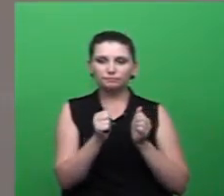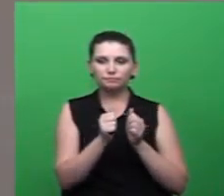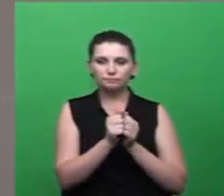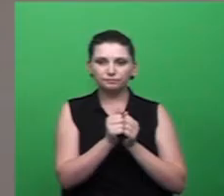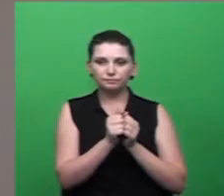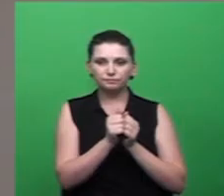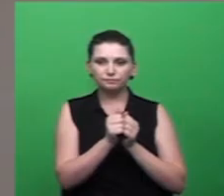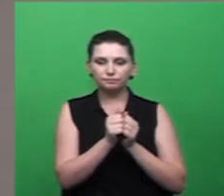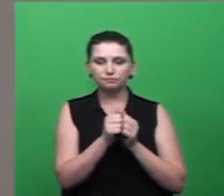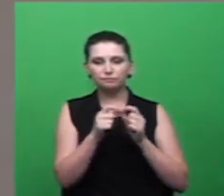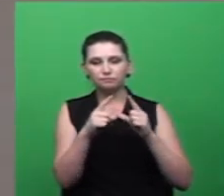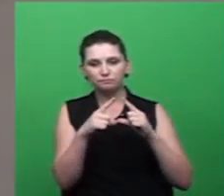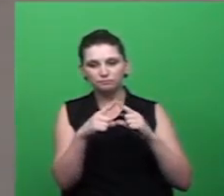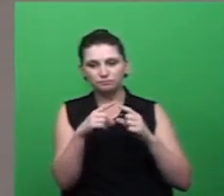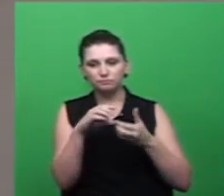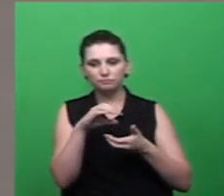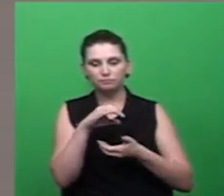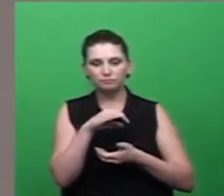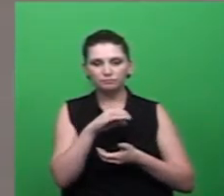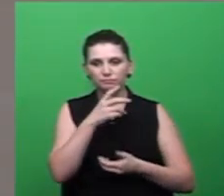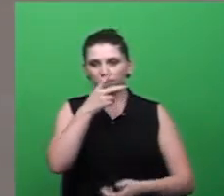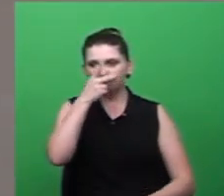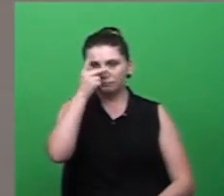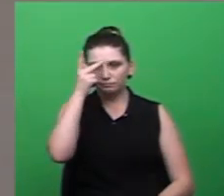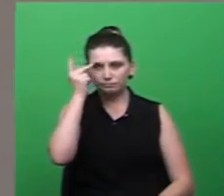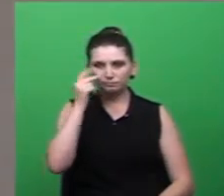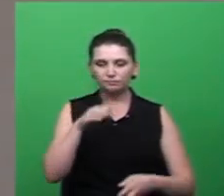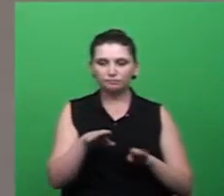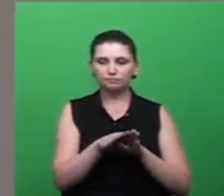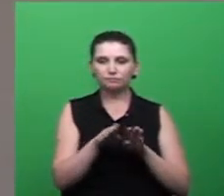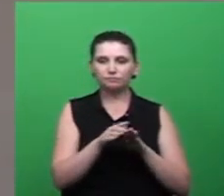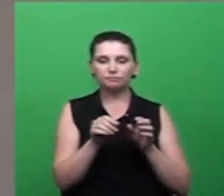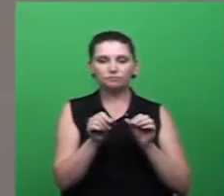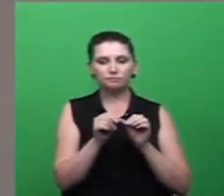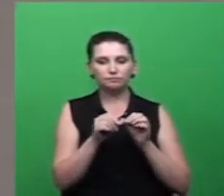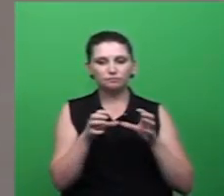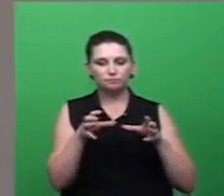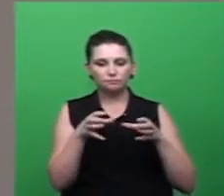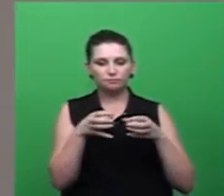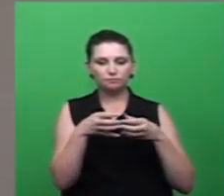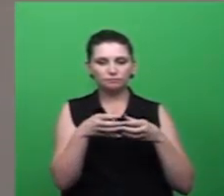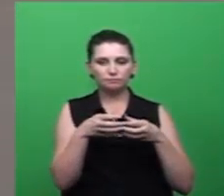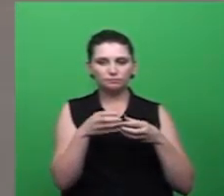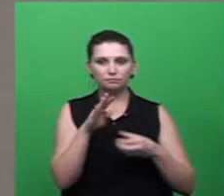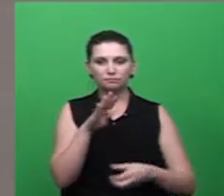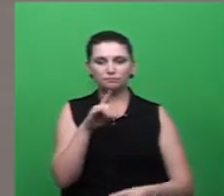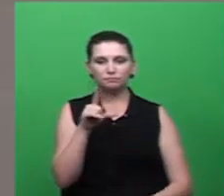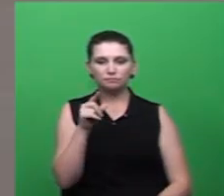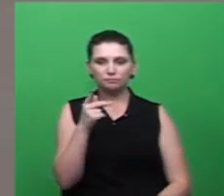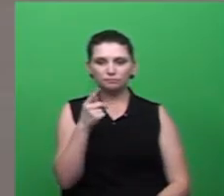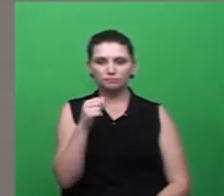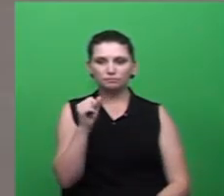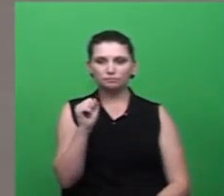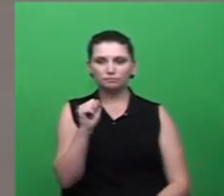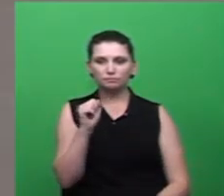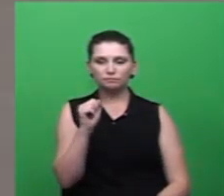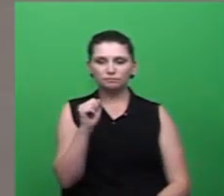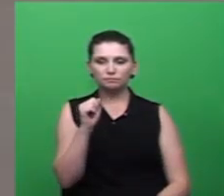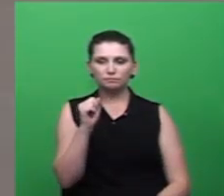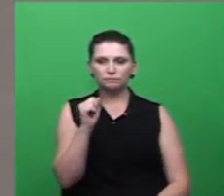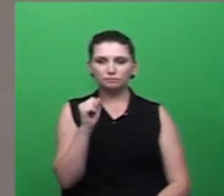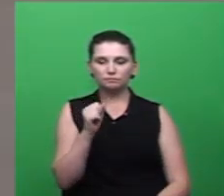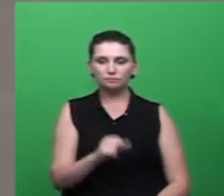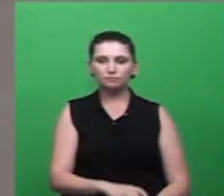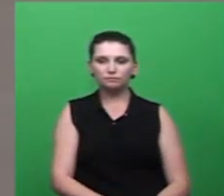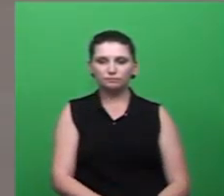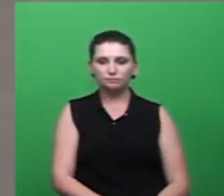as outras forças com a defesa civil com a prefeitura municipal que se faça o mutirão no bairro Quarta Linha você explicou muito bem que é o raio que é feito